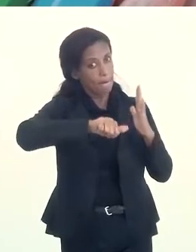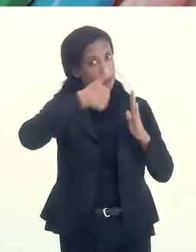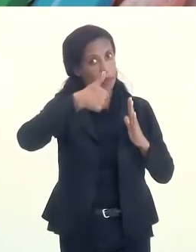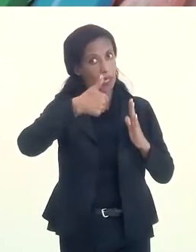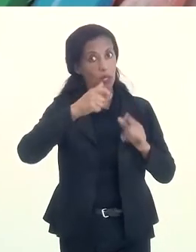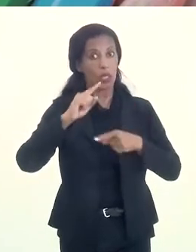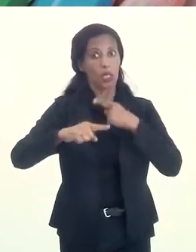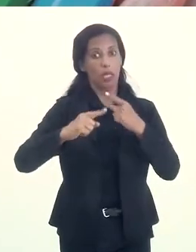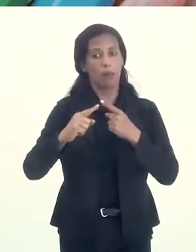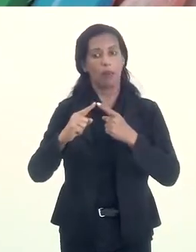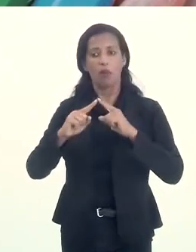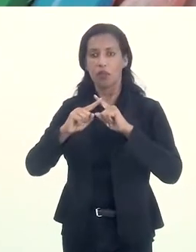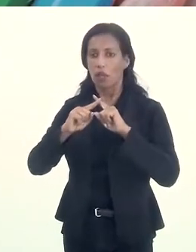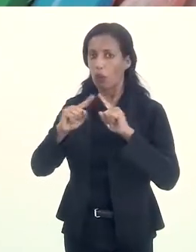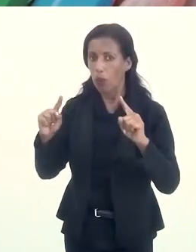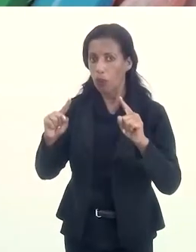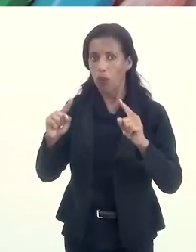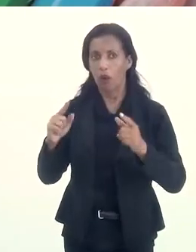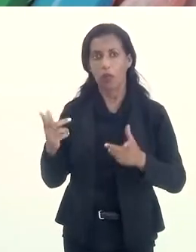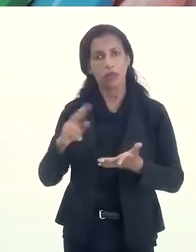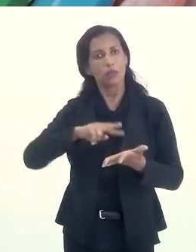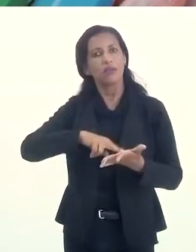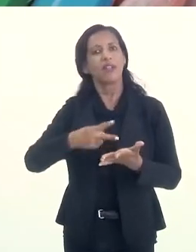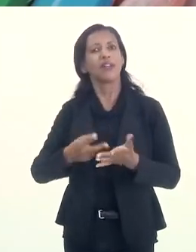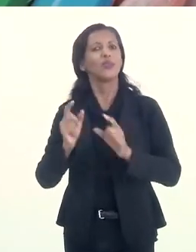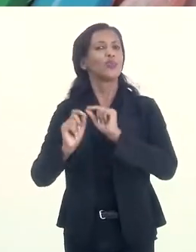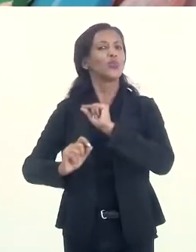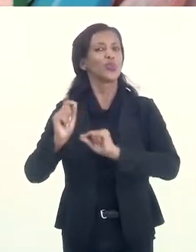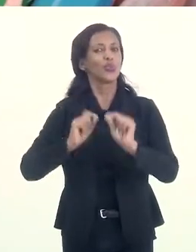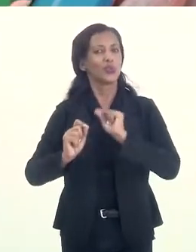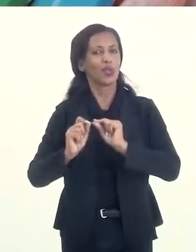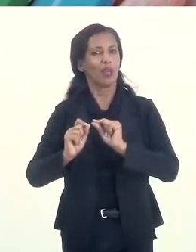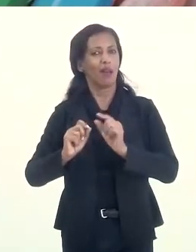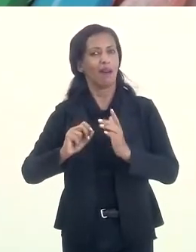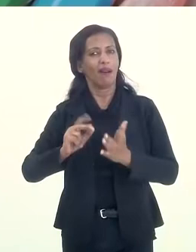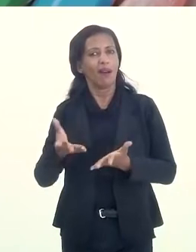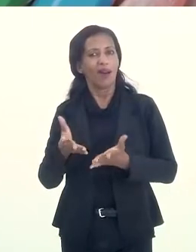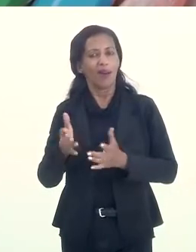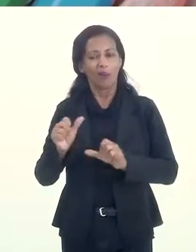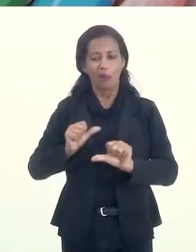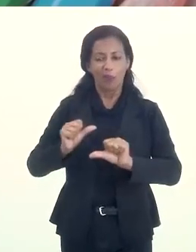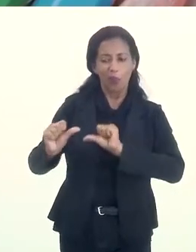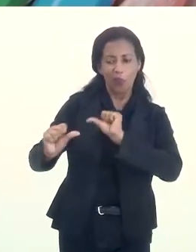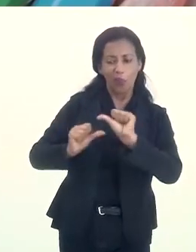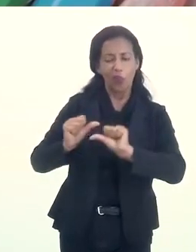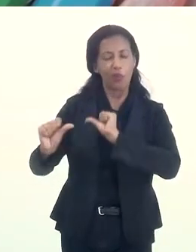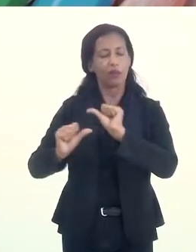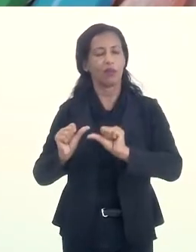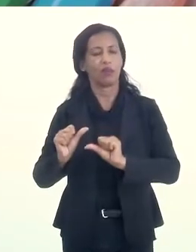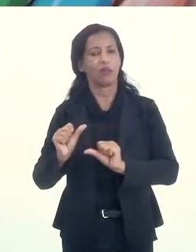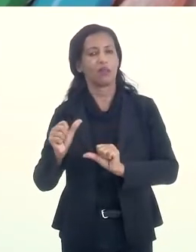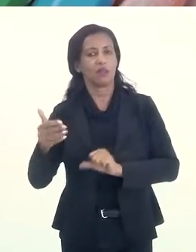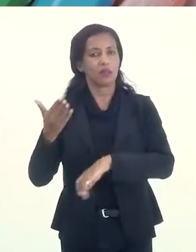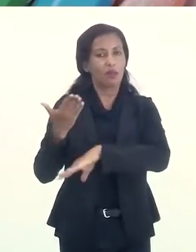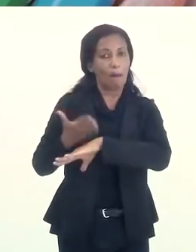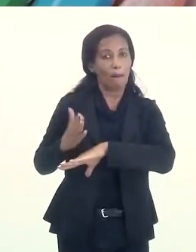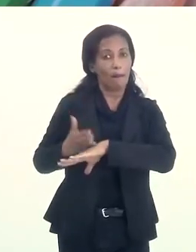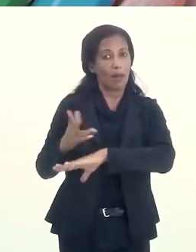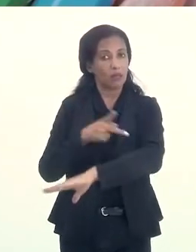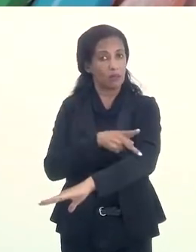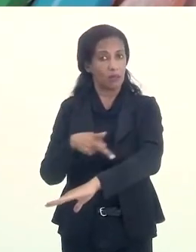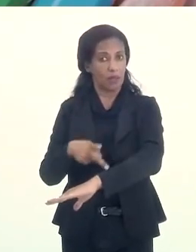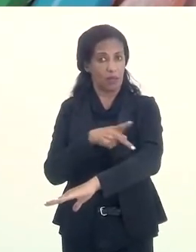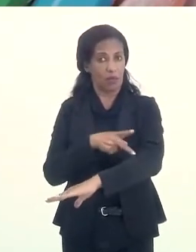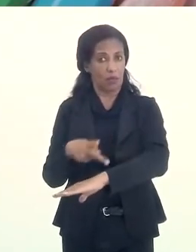depois criticar, essas coisas todas traduzem o quê? Um aprimoramento no seu fazer, na sua